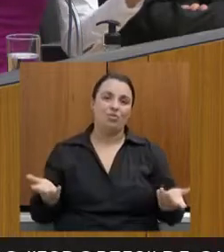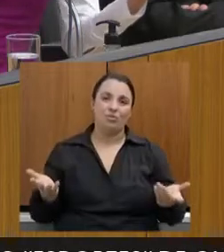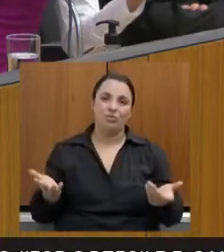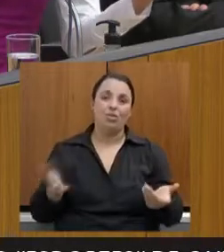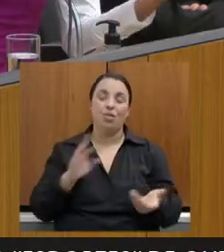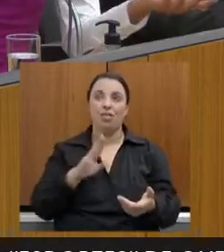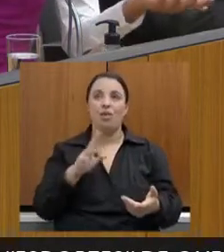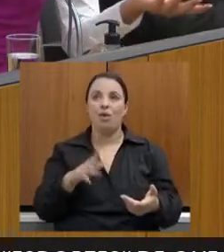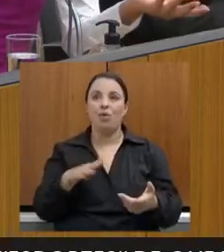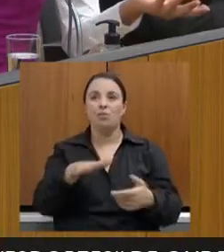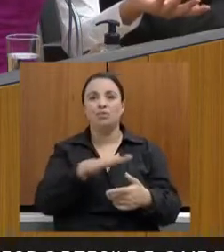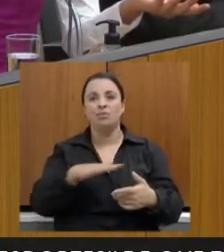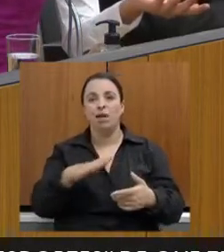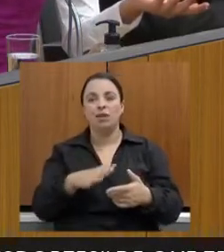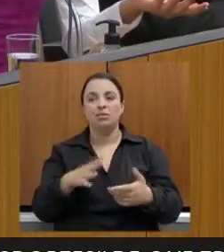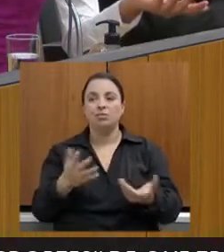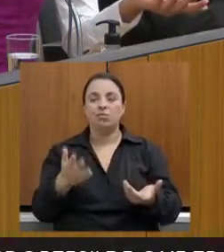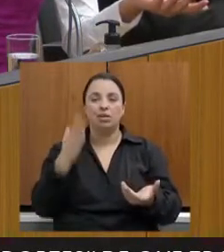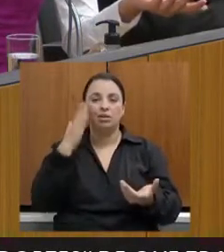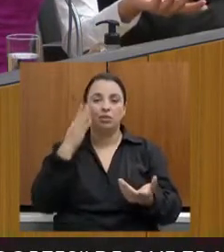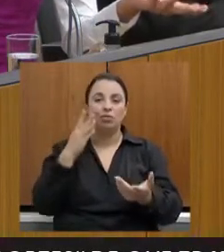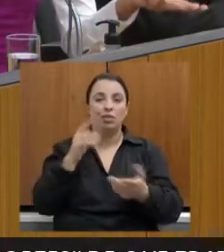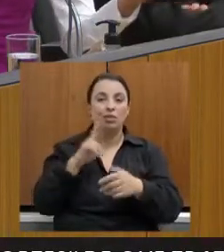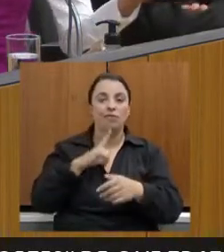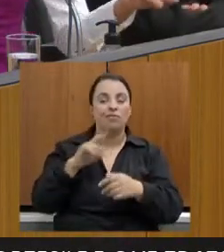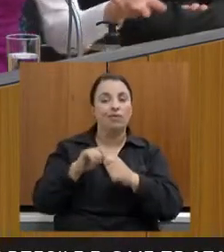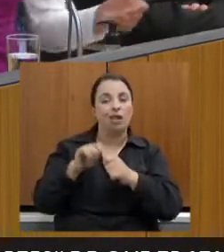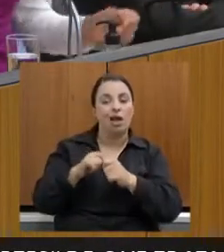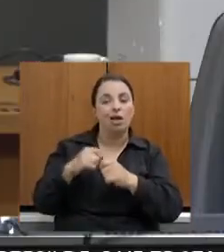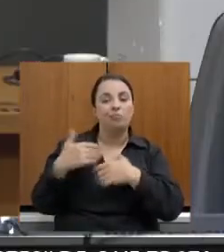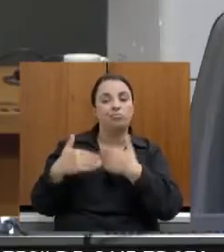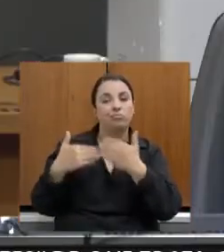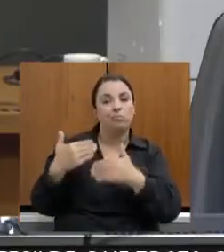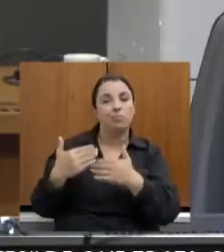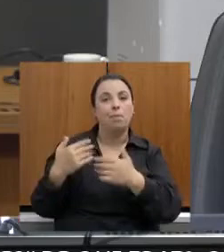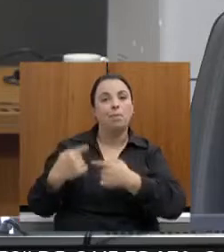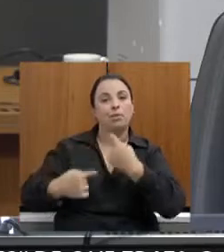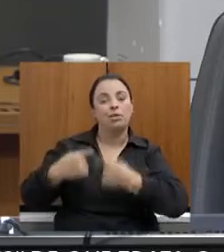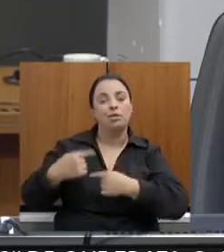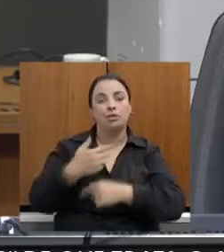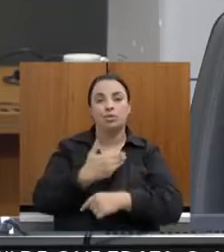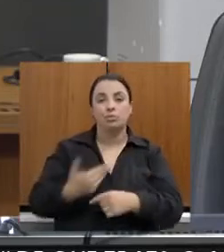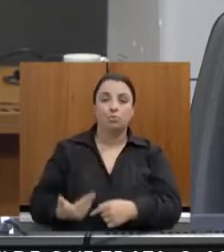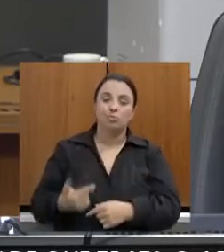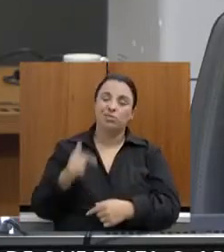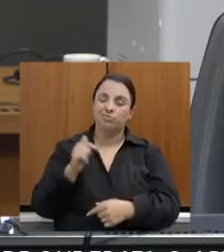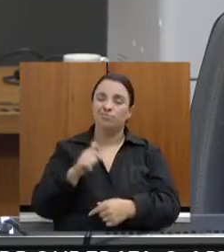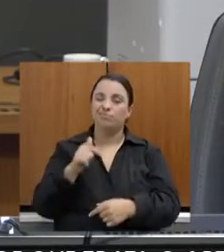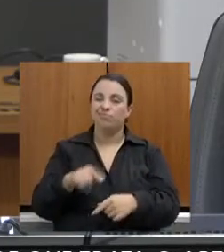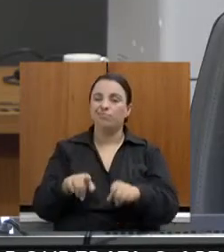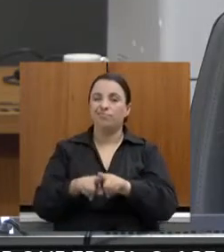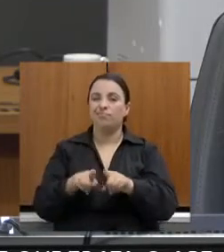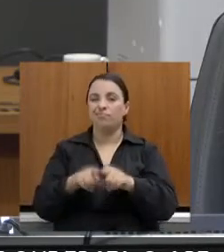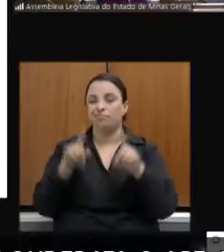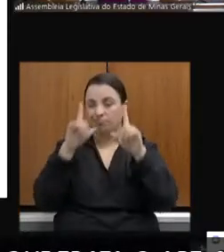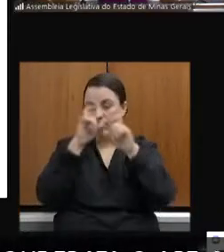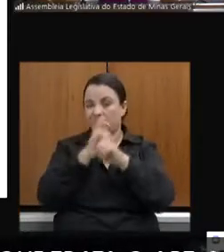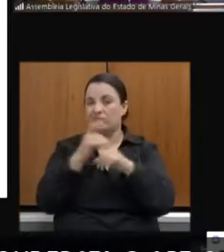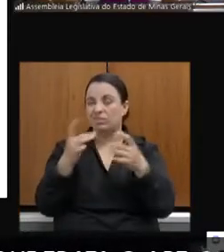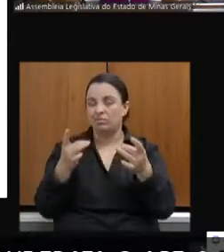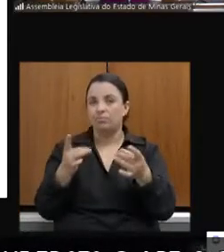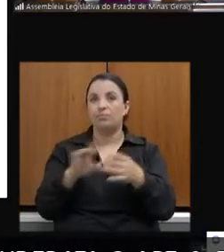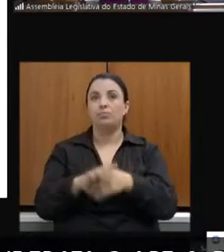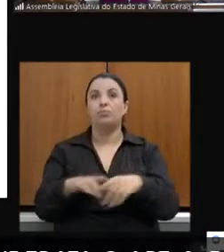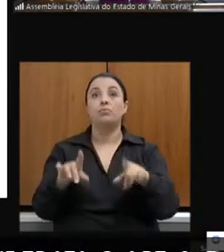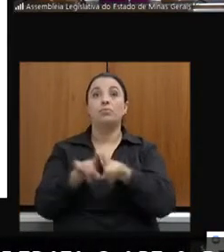espaço para ouvir e construir políticas públicas conjuntamente. Então, essa é uma questão muito delicada. E, por fim, a valorização da